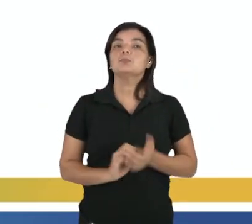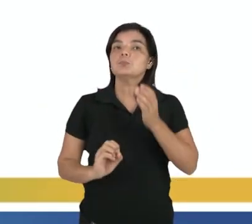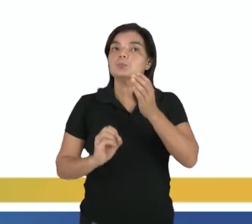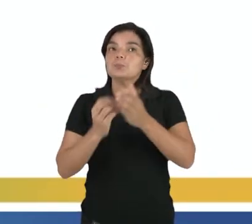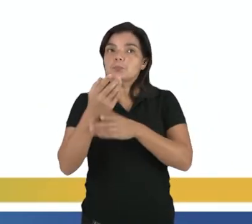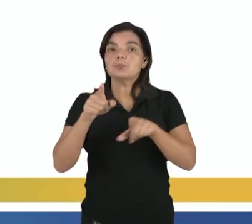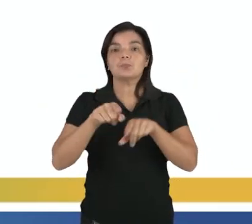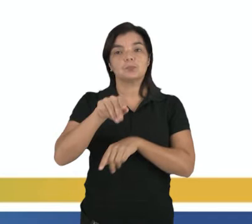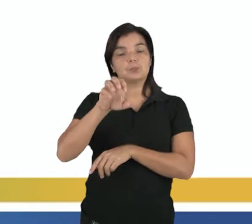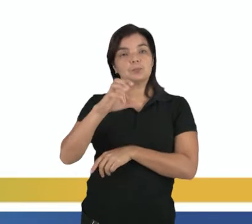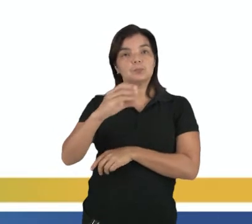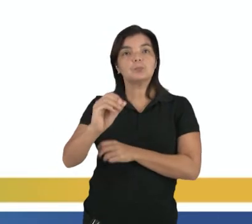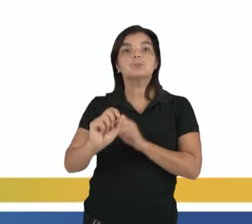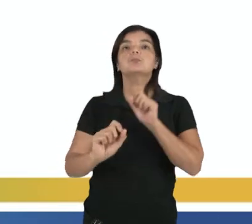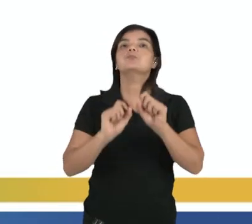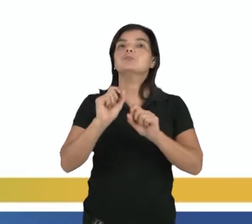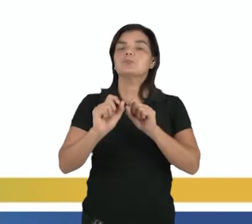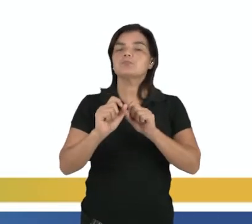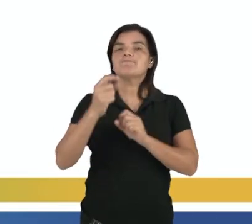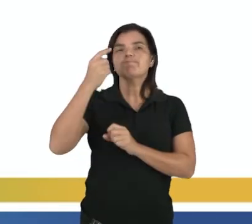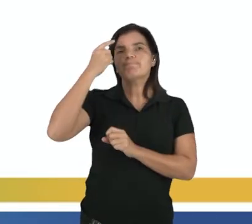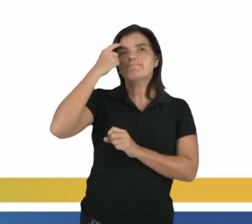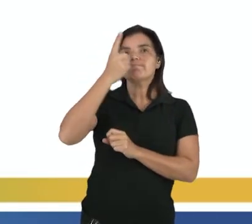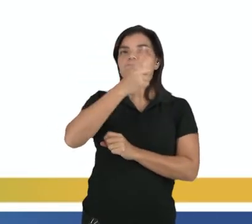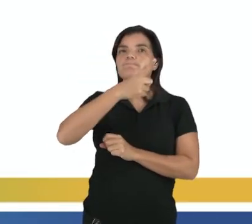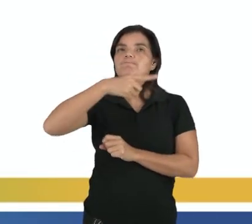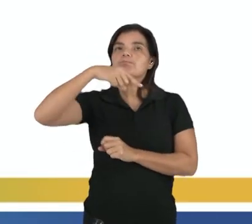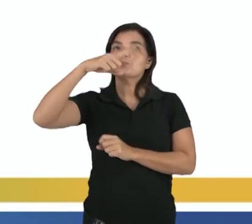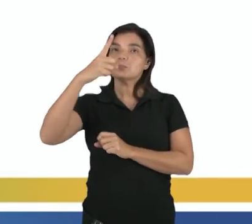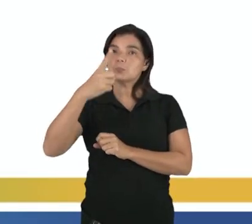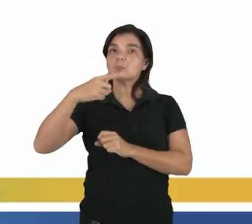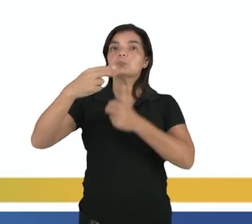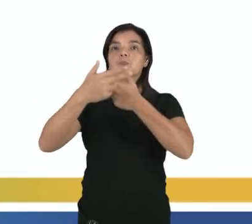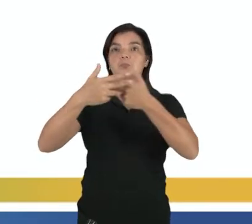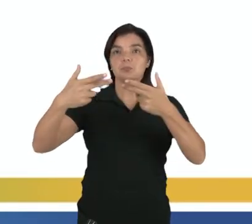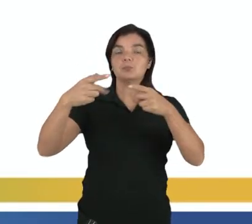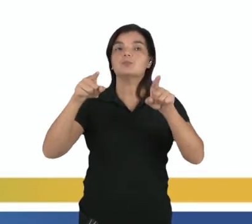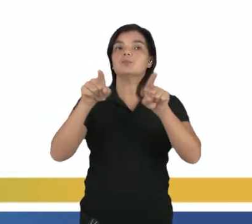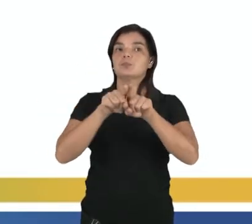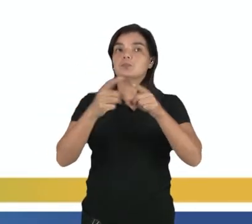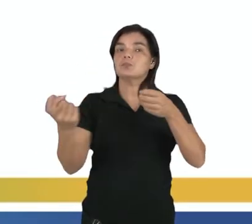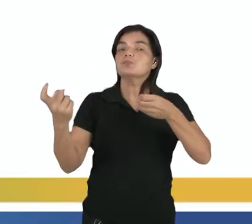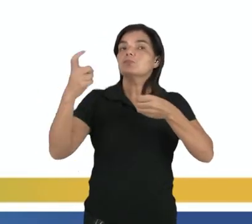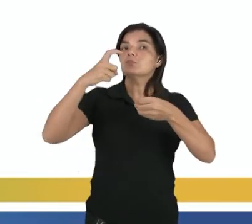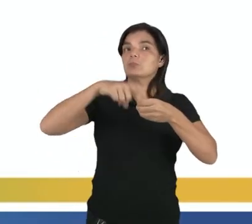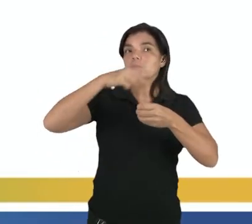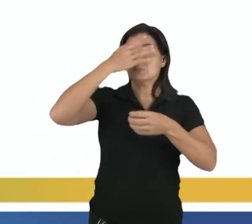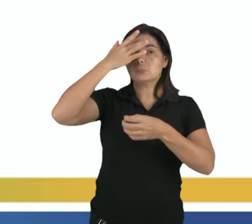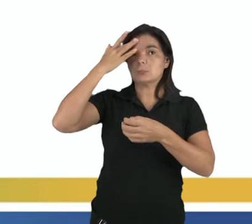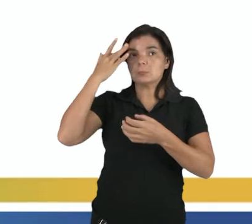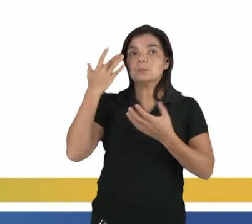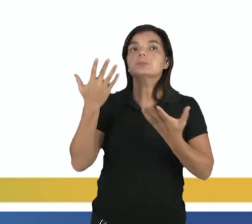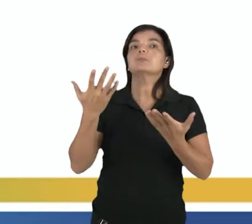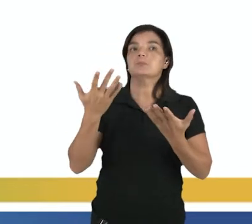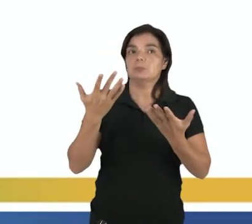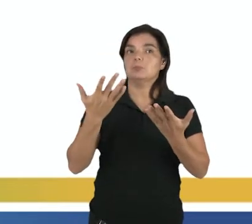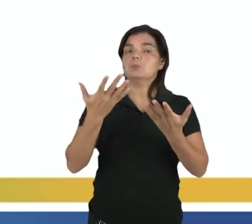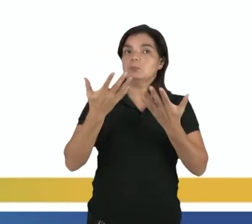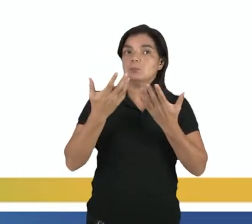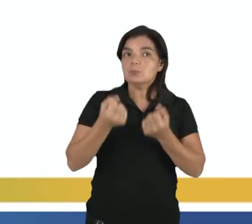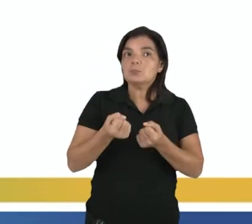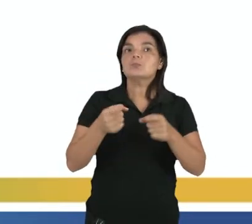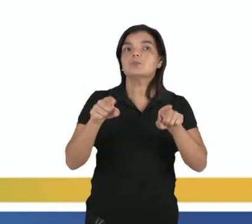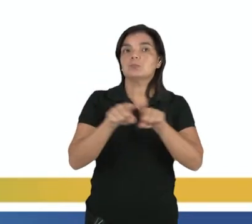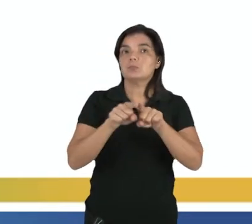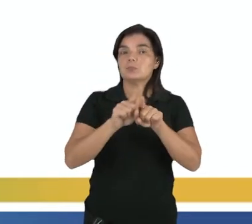O fenômeno do eco corresponde à reflexão de uma onda sonora por um objeto, a qual volta, ou seja, essa onda volta ao